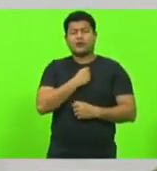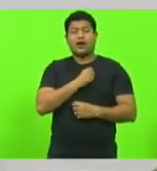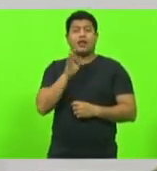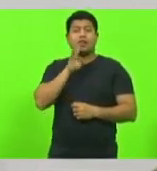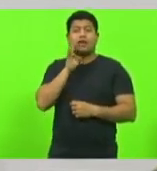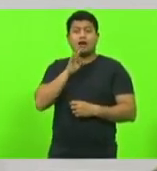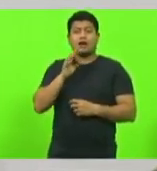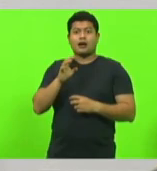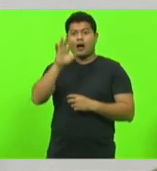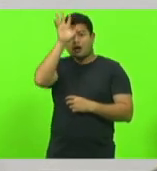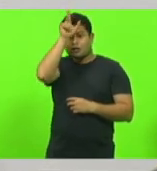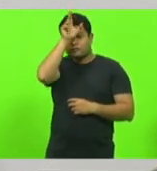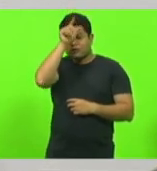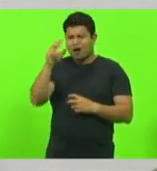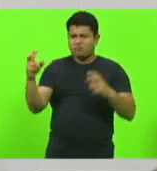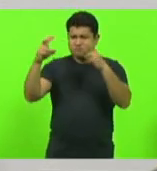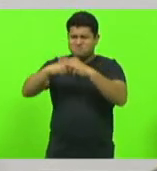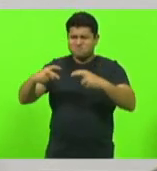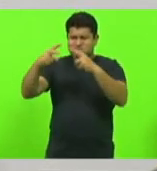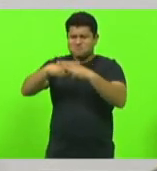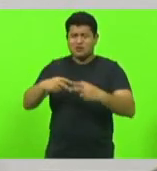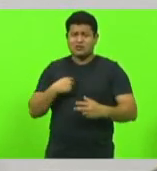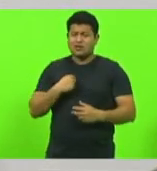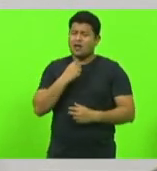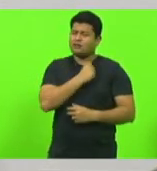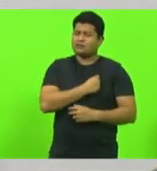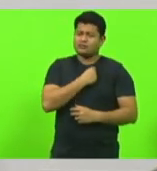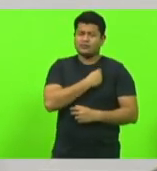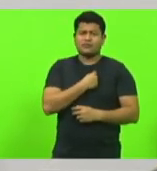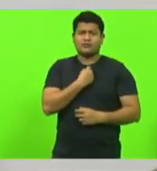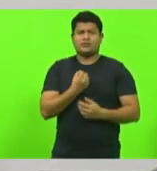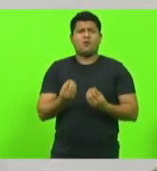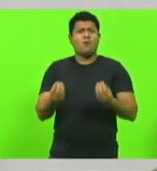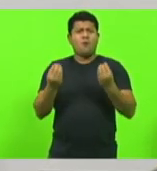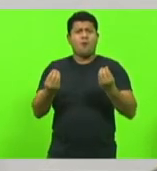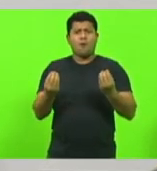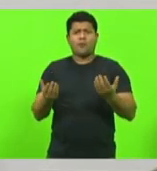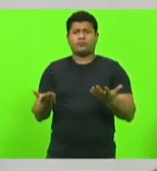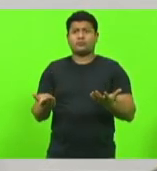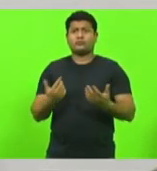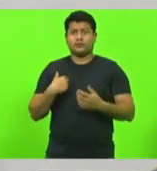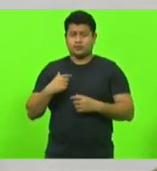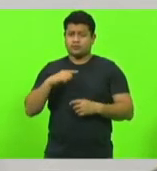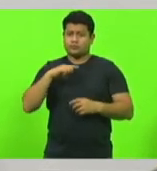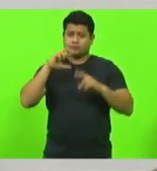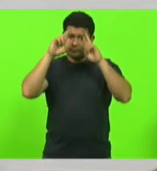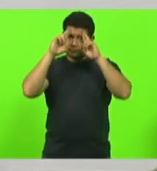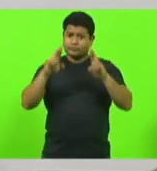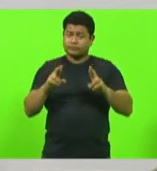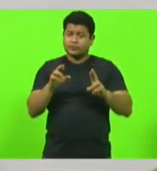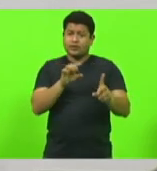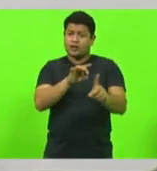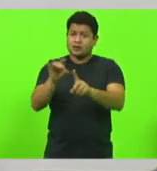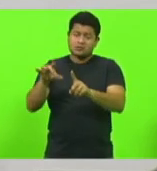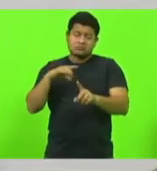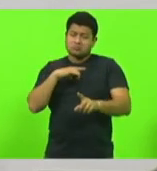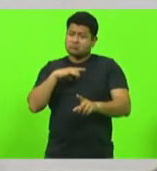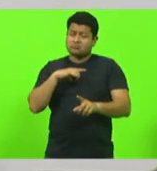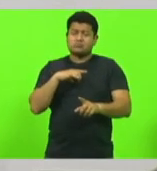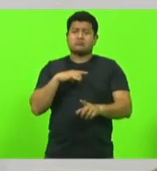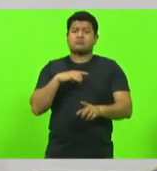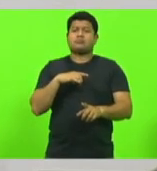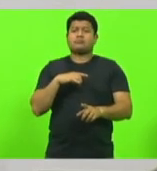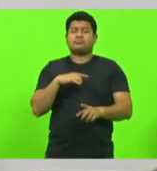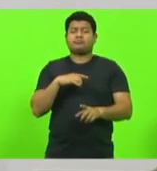proibir corridas de animal. Eu tenho respeito pelas diferenças de pensamento que cada um oferece.